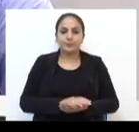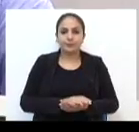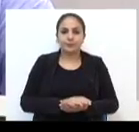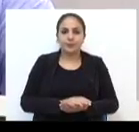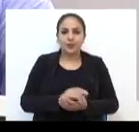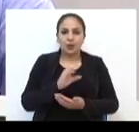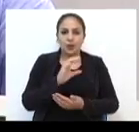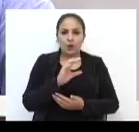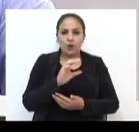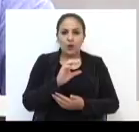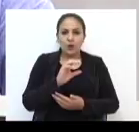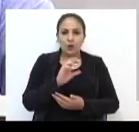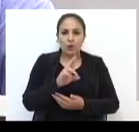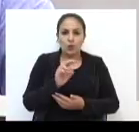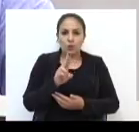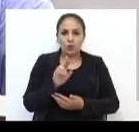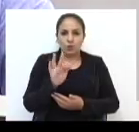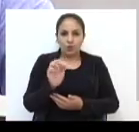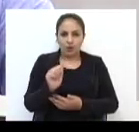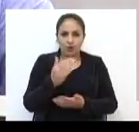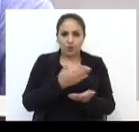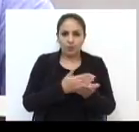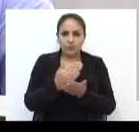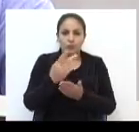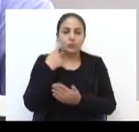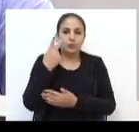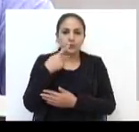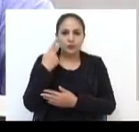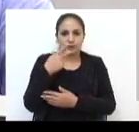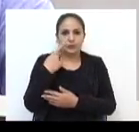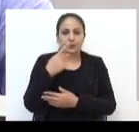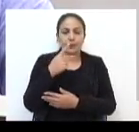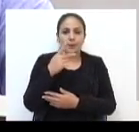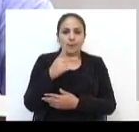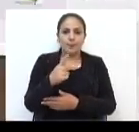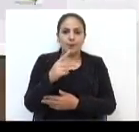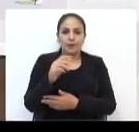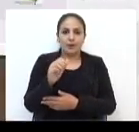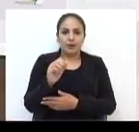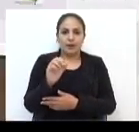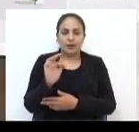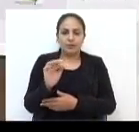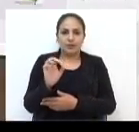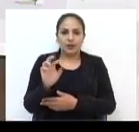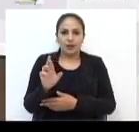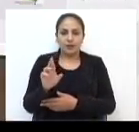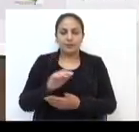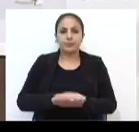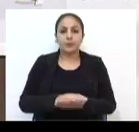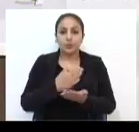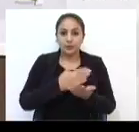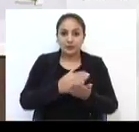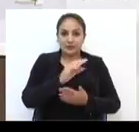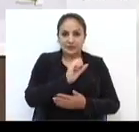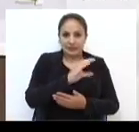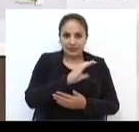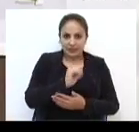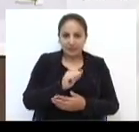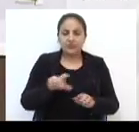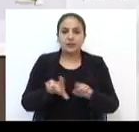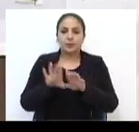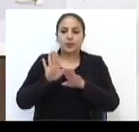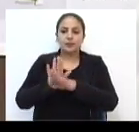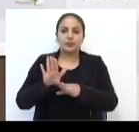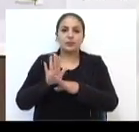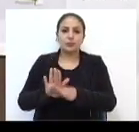Cláudio Luiz Rufa Soldá começou na política no diretório do PFL, passou pelas sencas e atuou como assessor